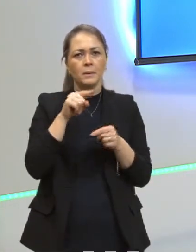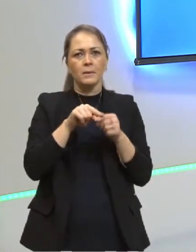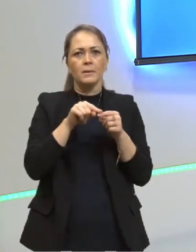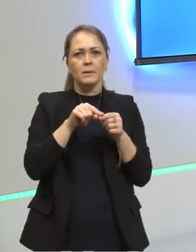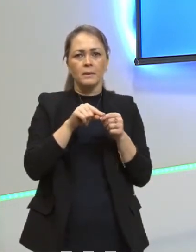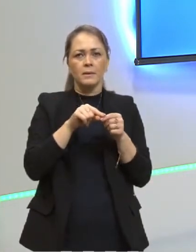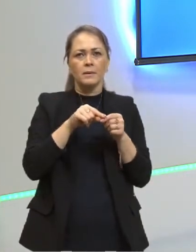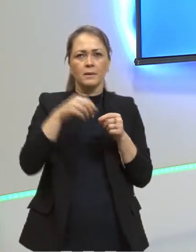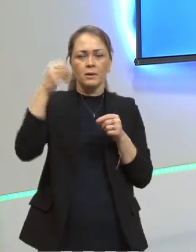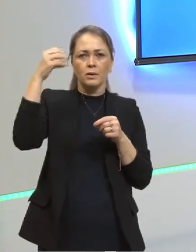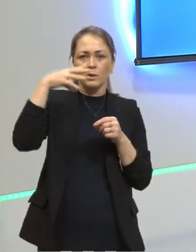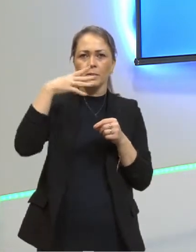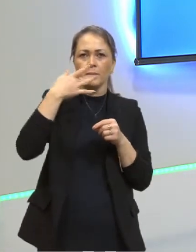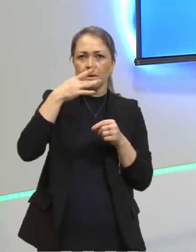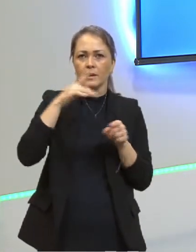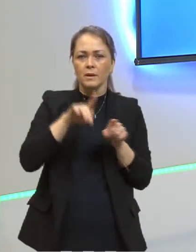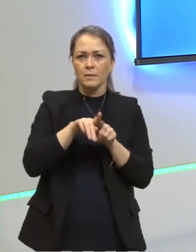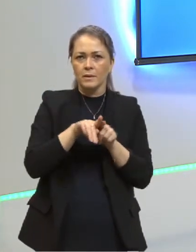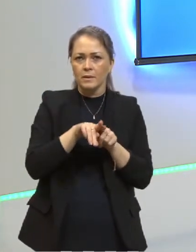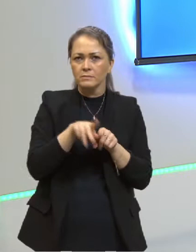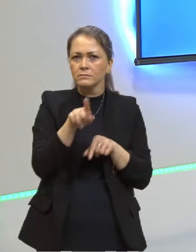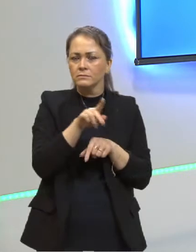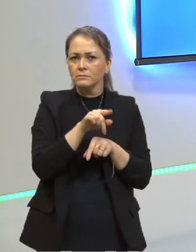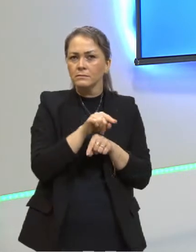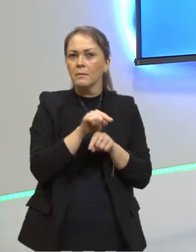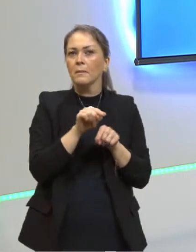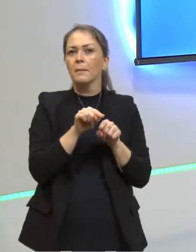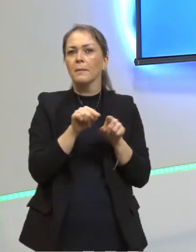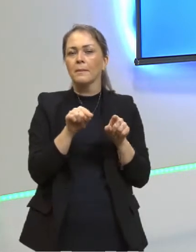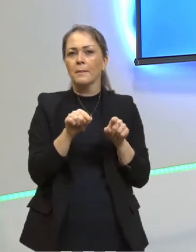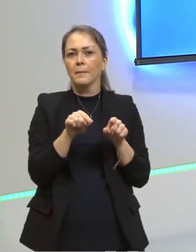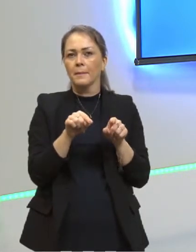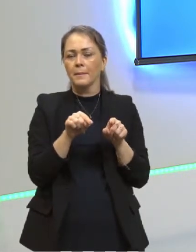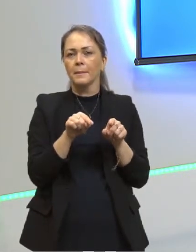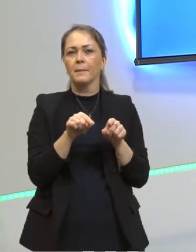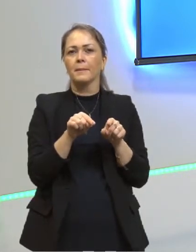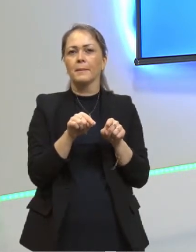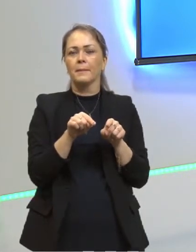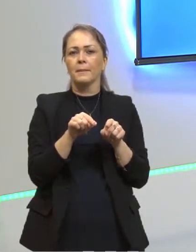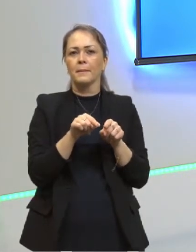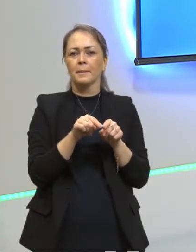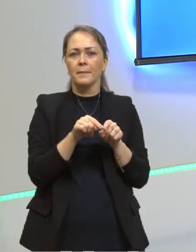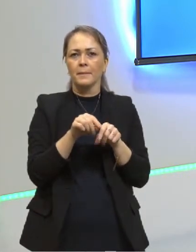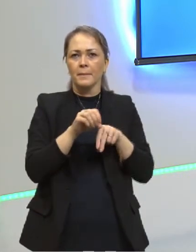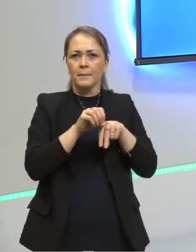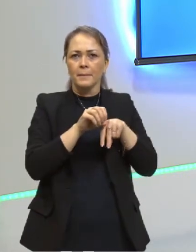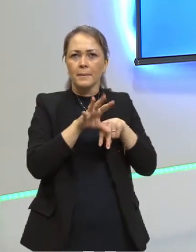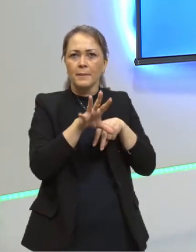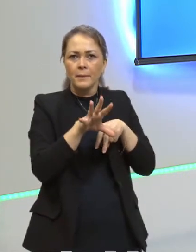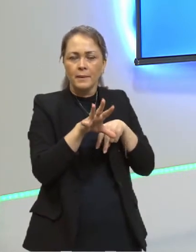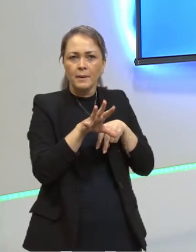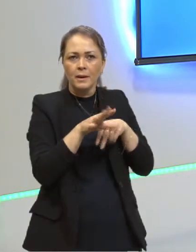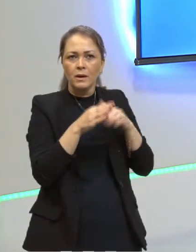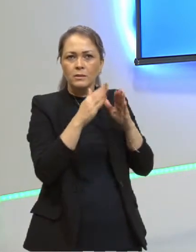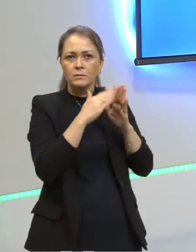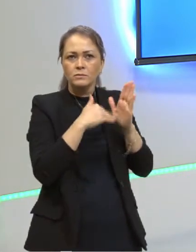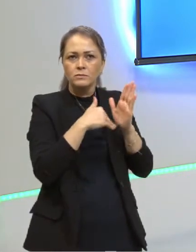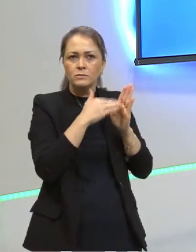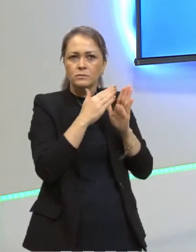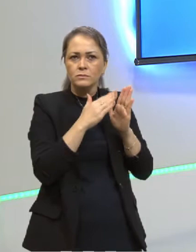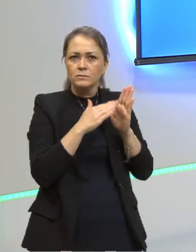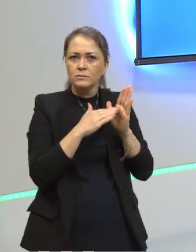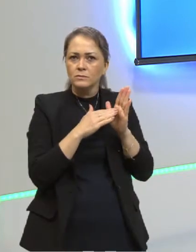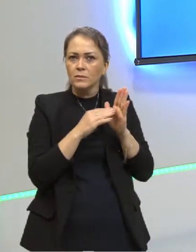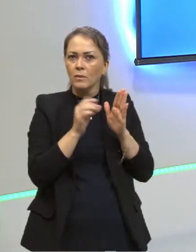do estúdio? Está. Só que ela reflete, ela foi pintada para refletir